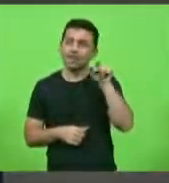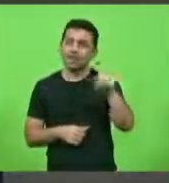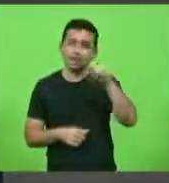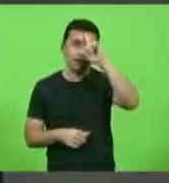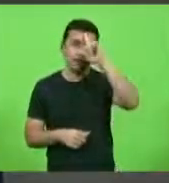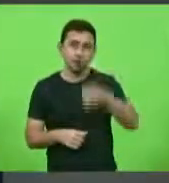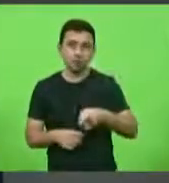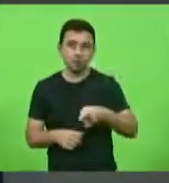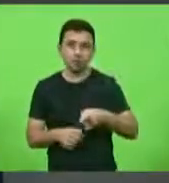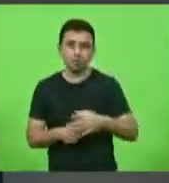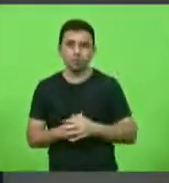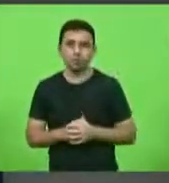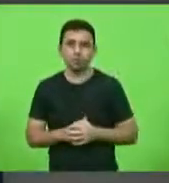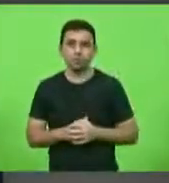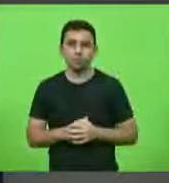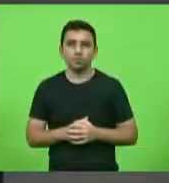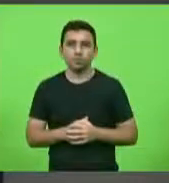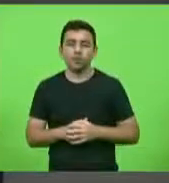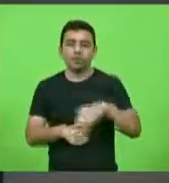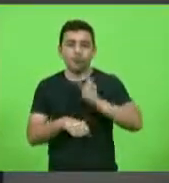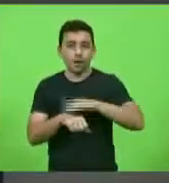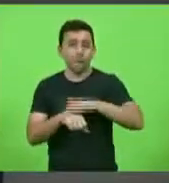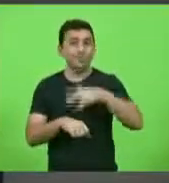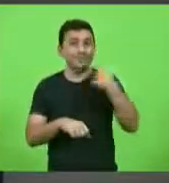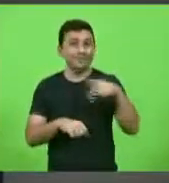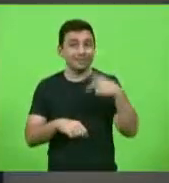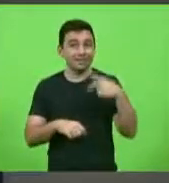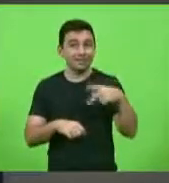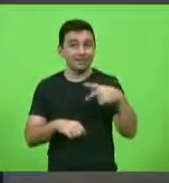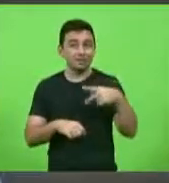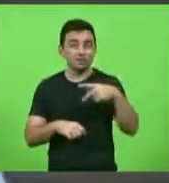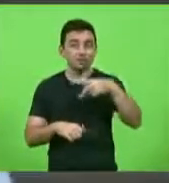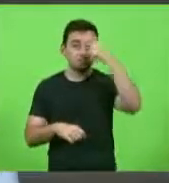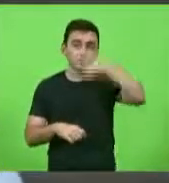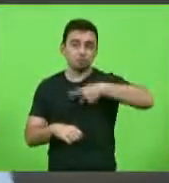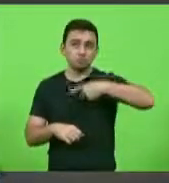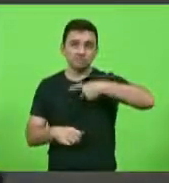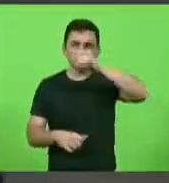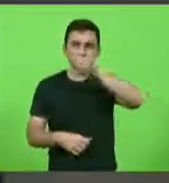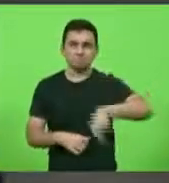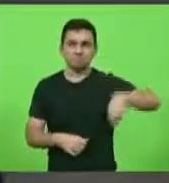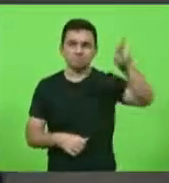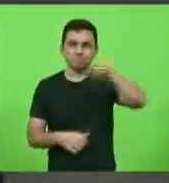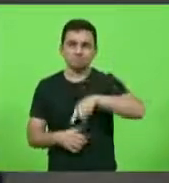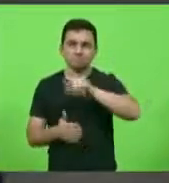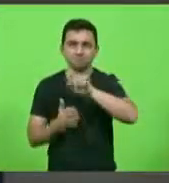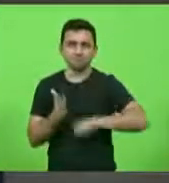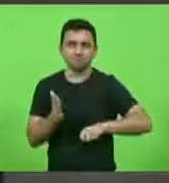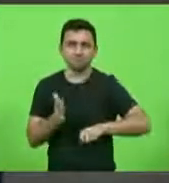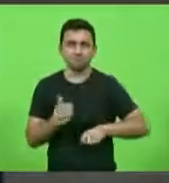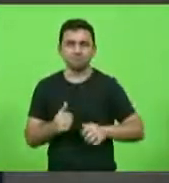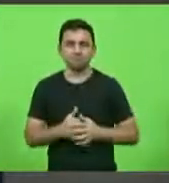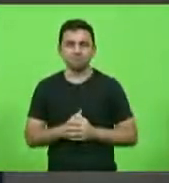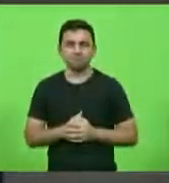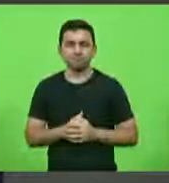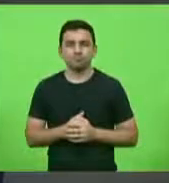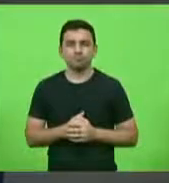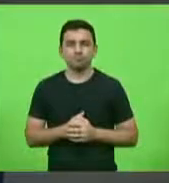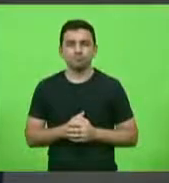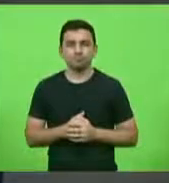a dele mesmo né monocrática cancelar a assinatura dessa